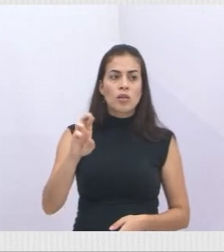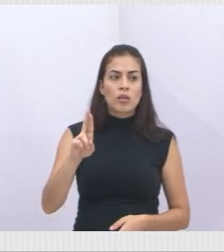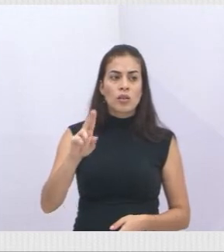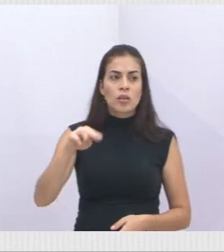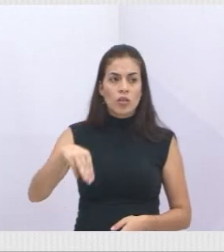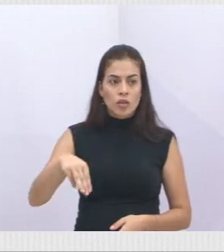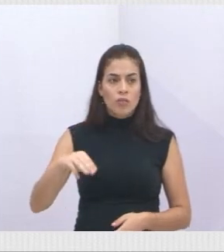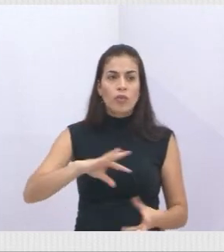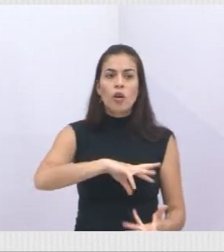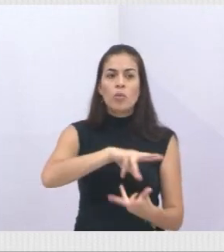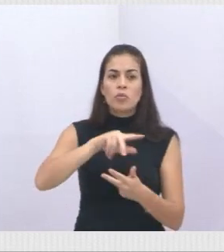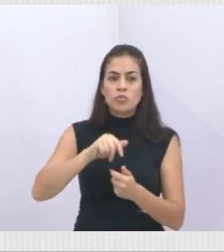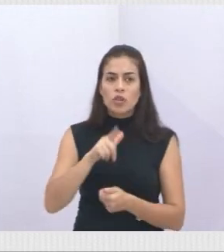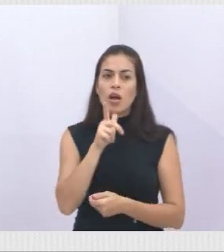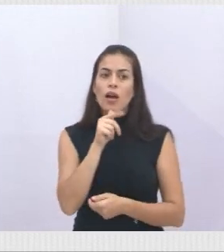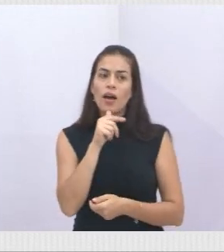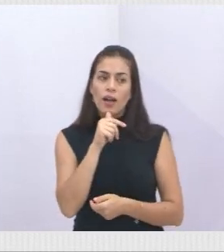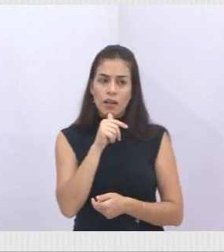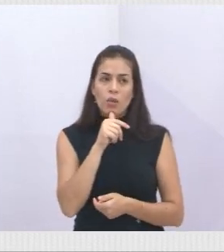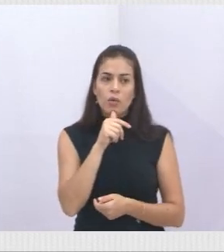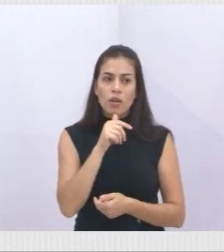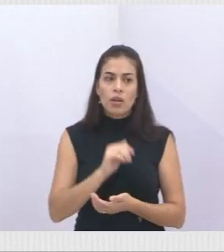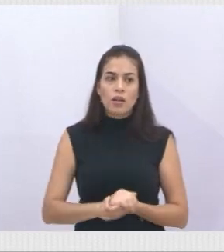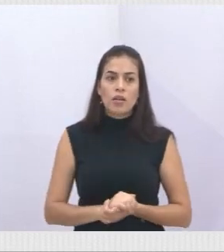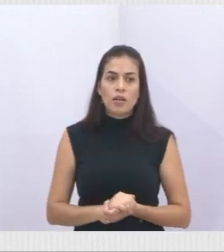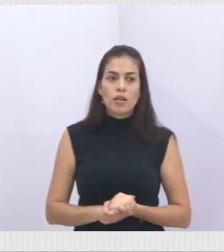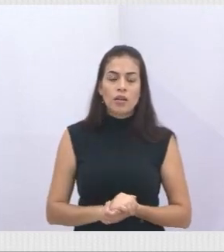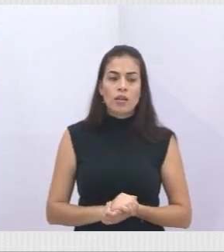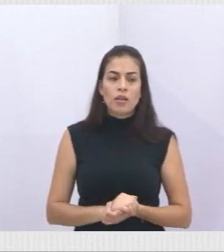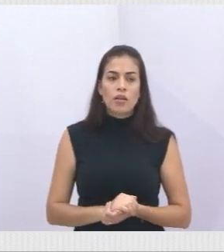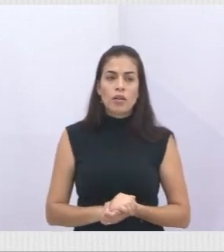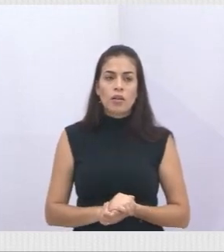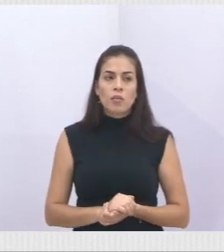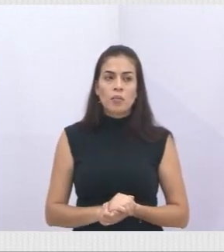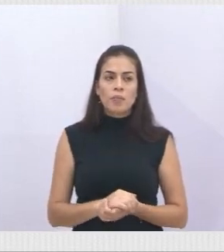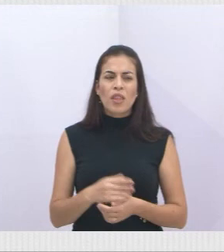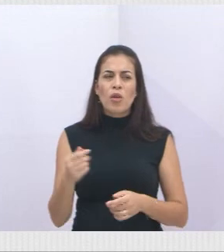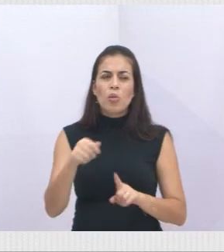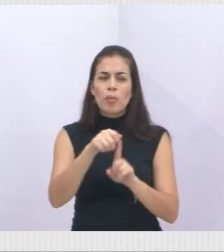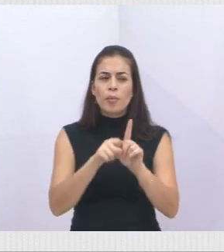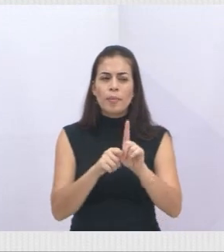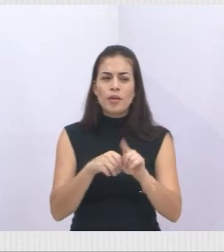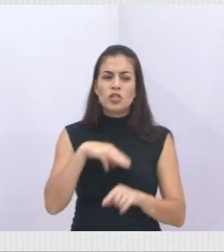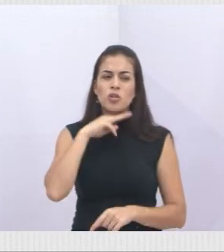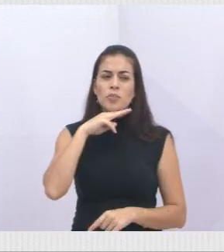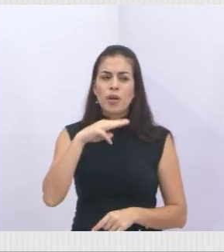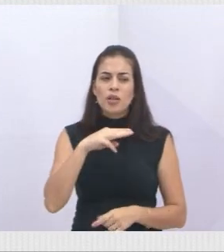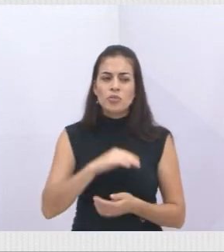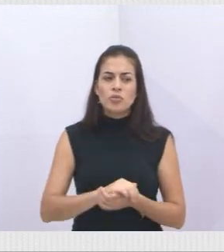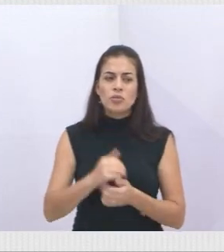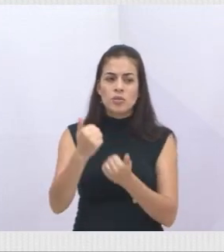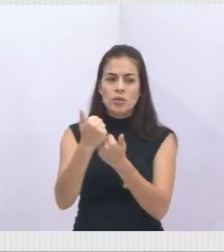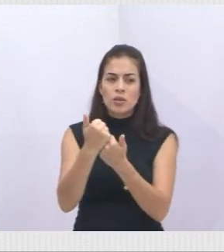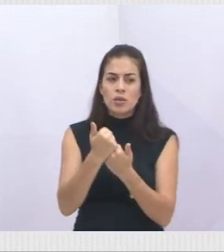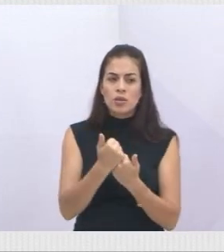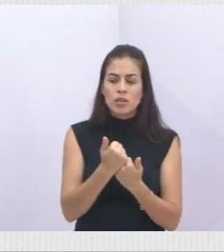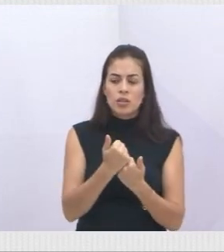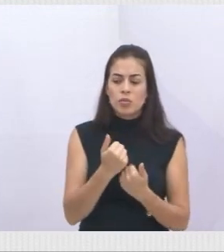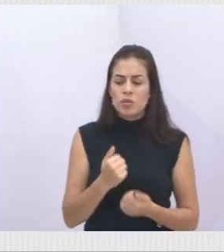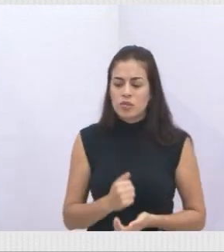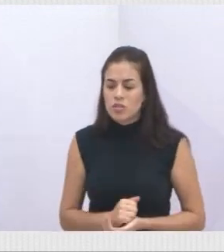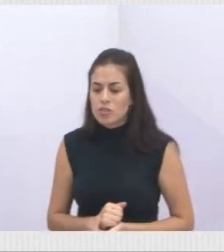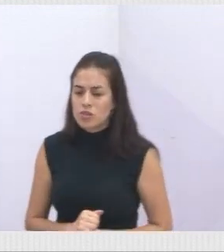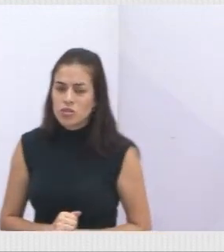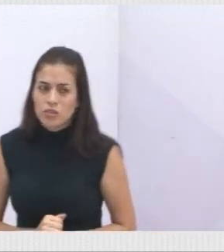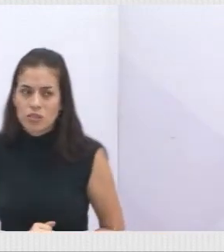Dakar, no Senegal, agora no final de março. A ONG foi lá e apresentou esse projeto. O